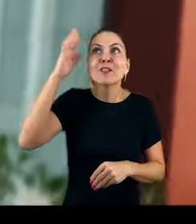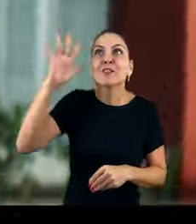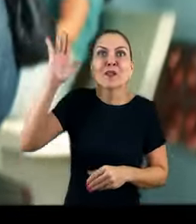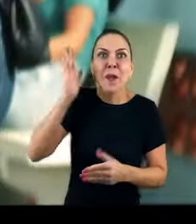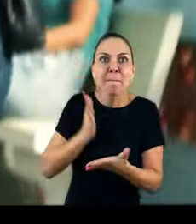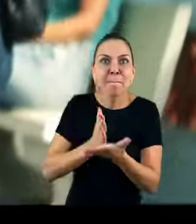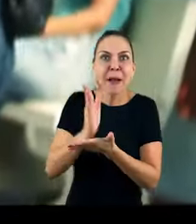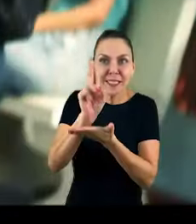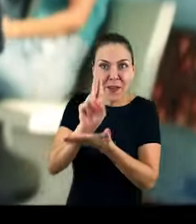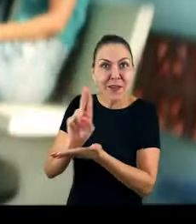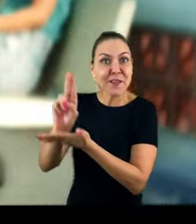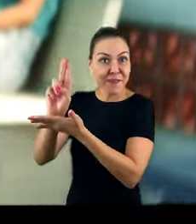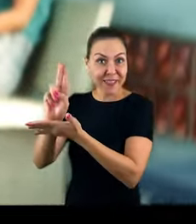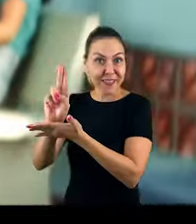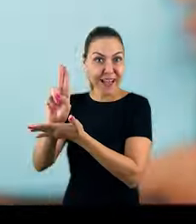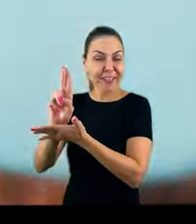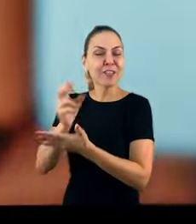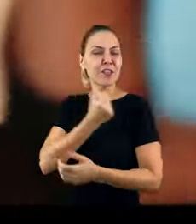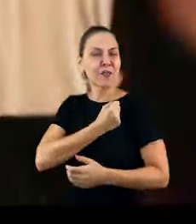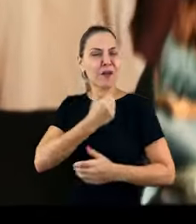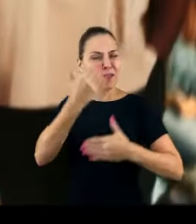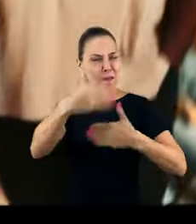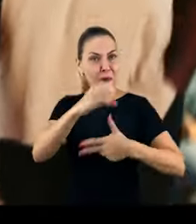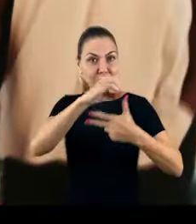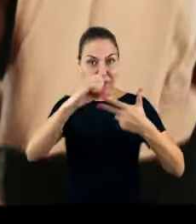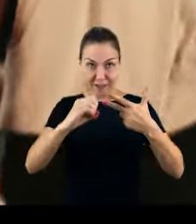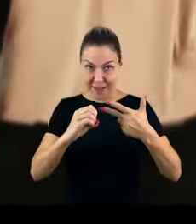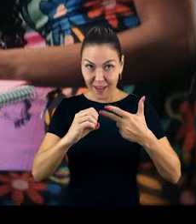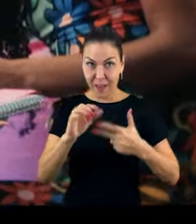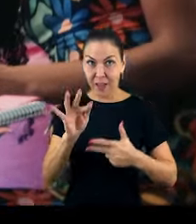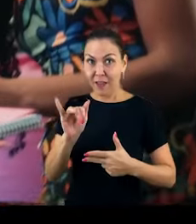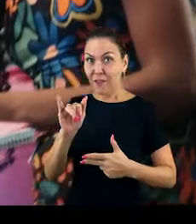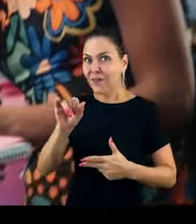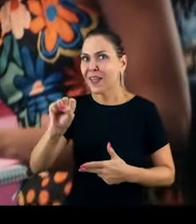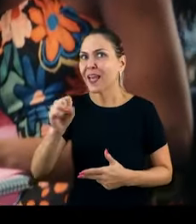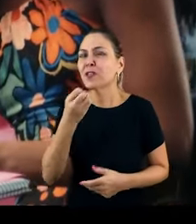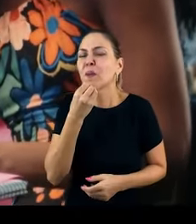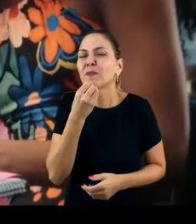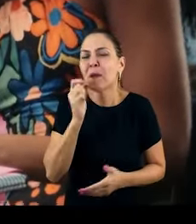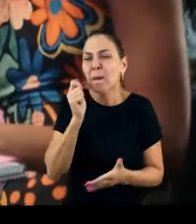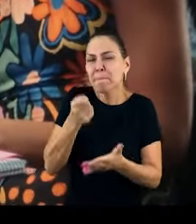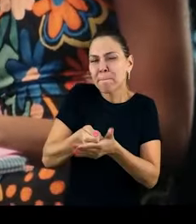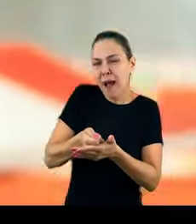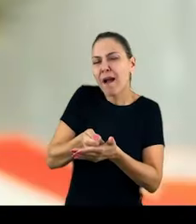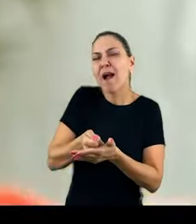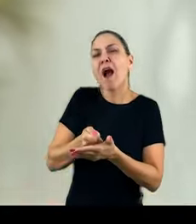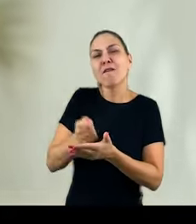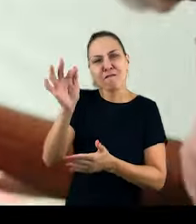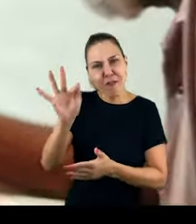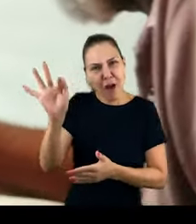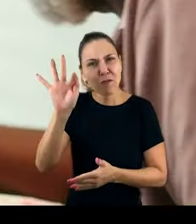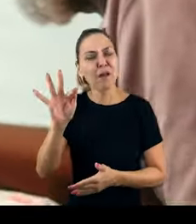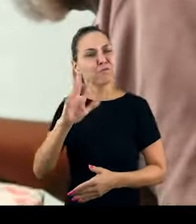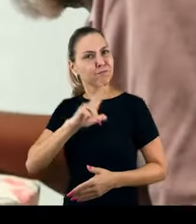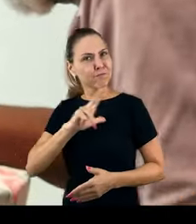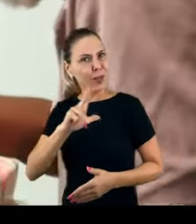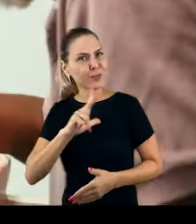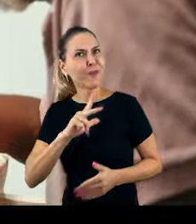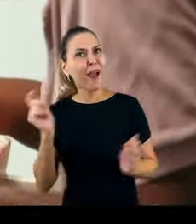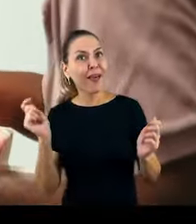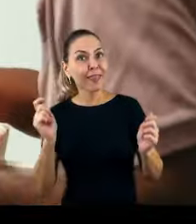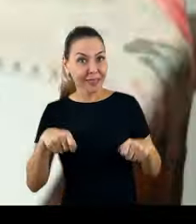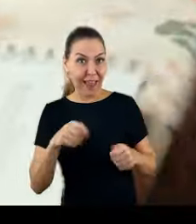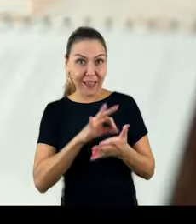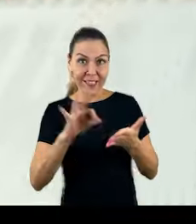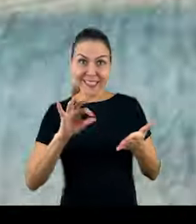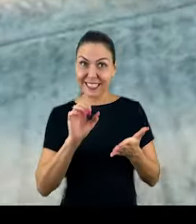Realize o seu sonho de entrar na universidade usando sua nota do ENEM. O FIES é a sua chance de financiar um curso superior em uma instituição particular.